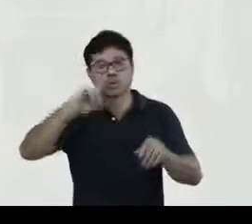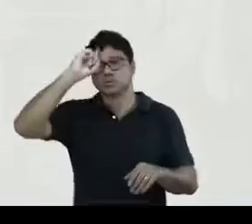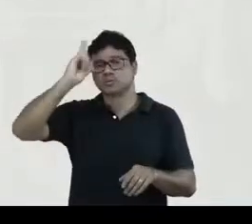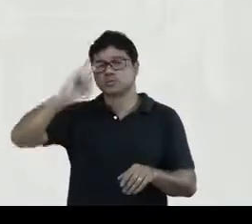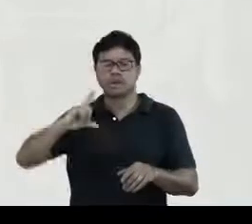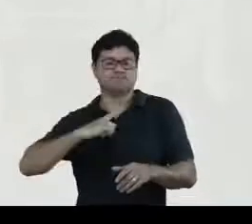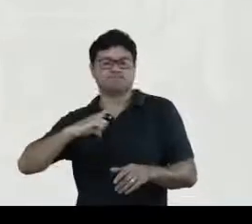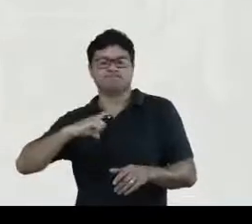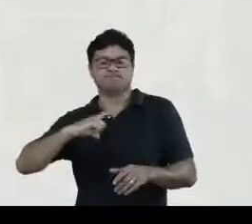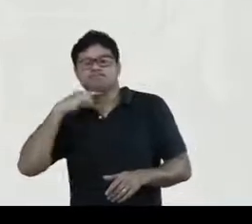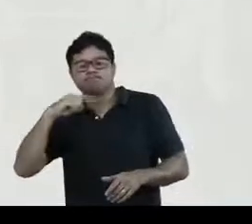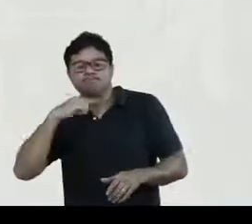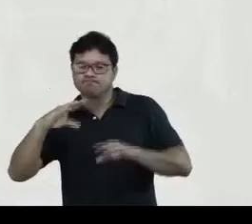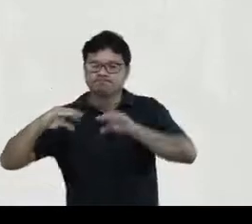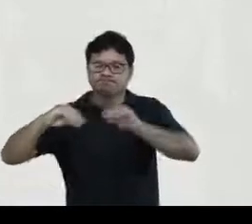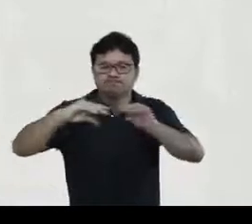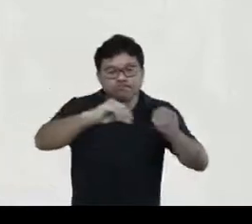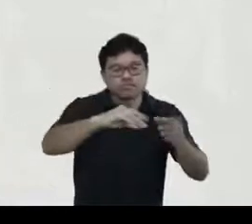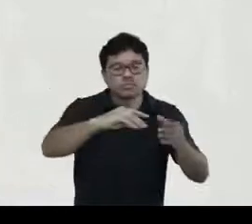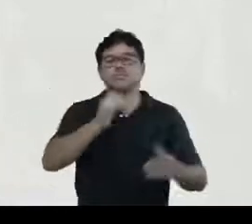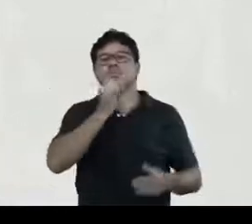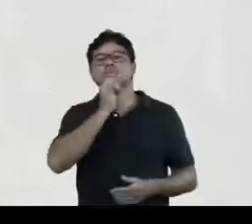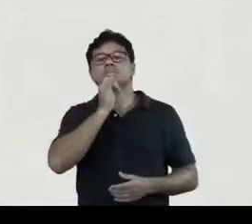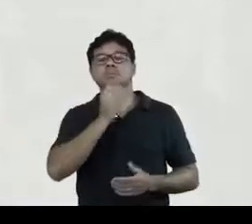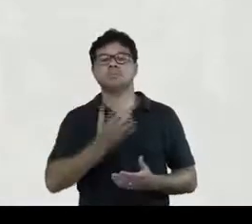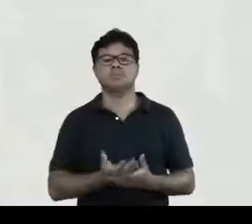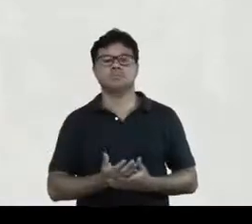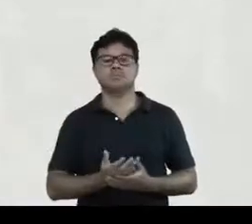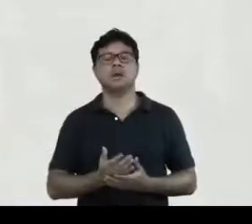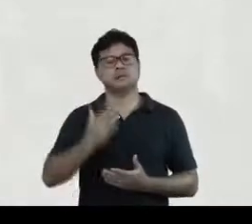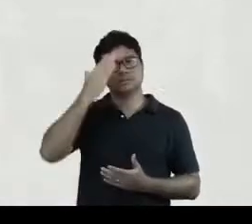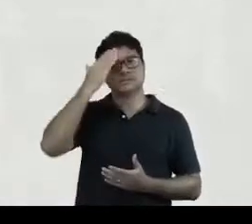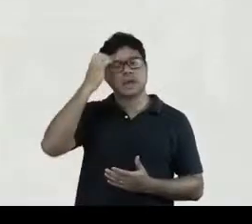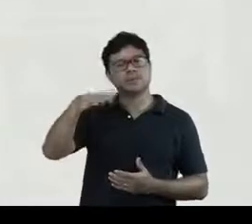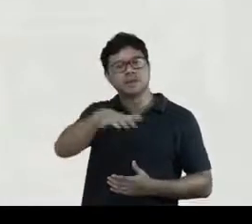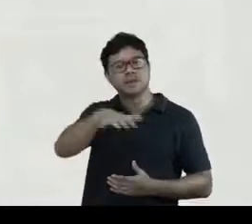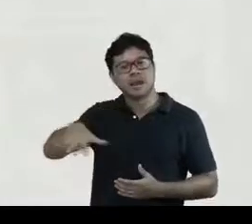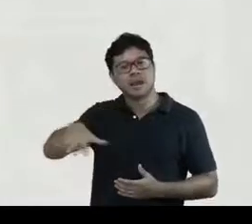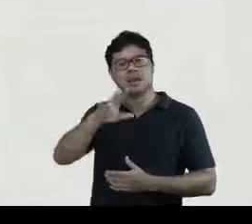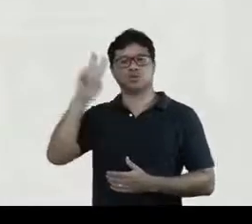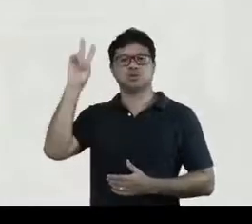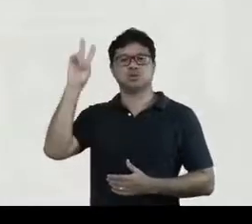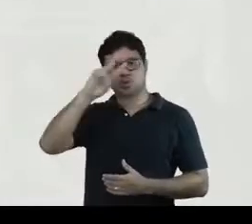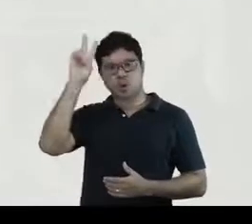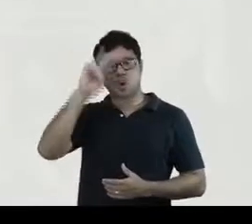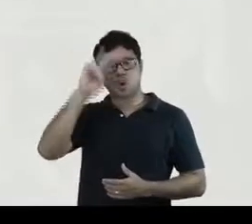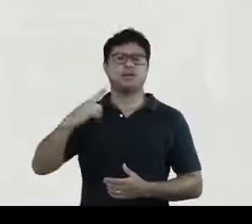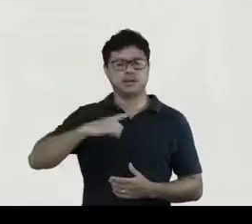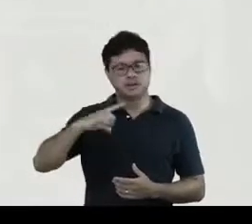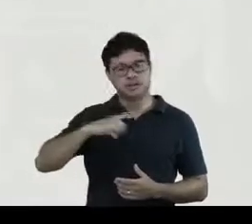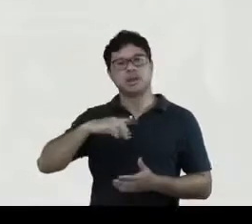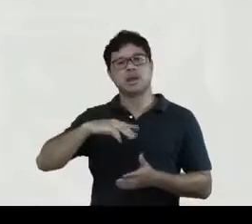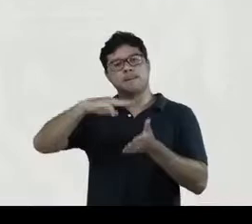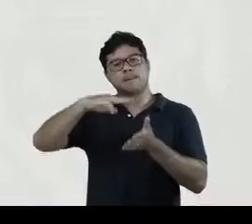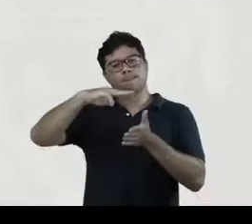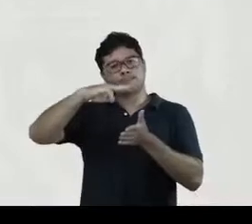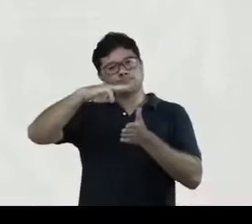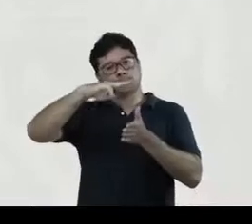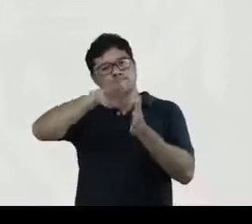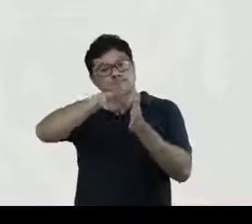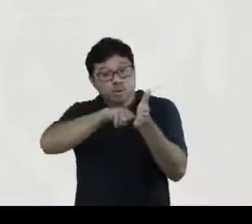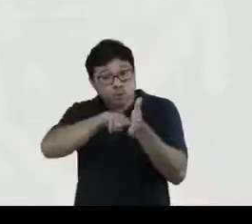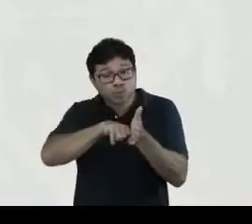forma, né? Porque, por exemplo, a gente sabe que no campo da história a gente tem uma metodologia